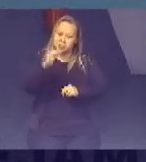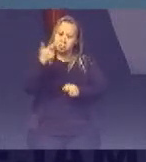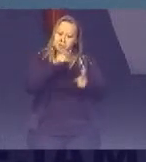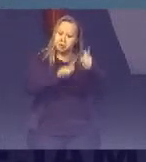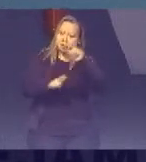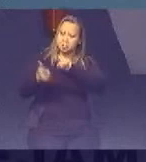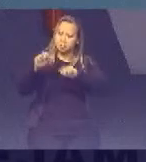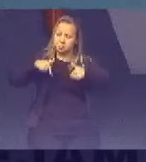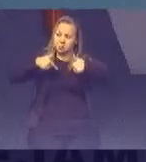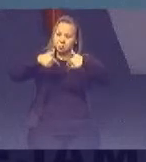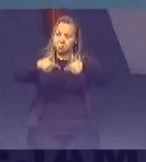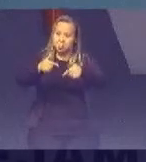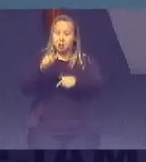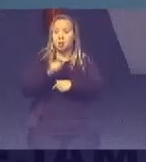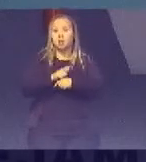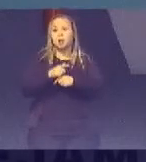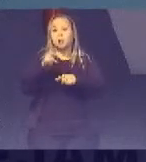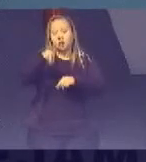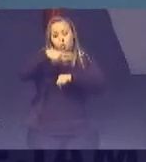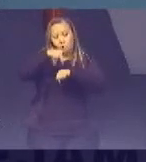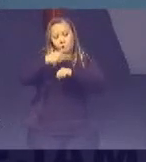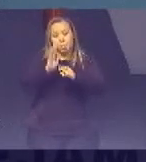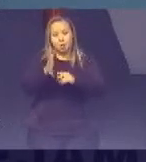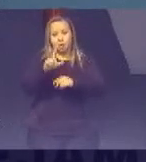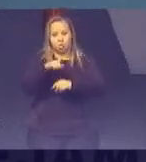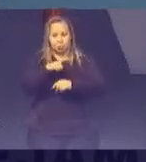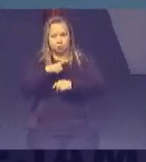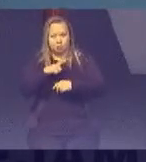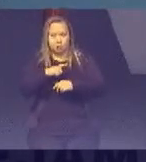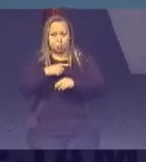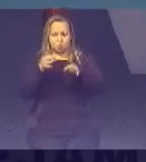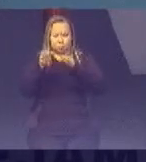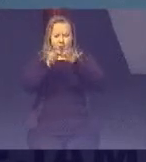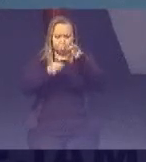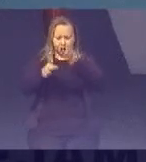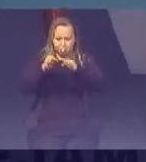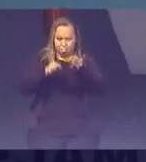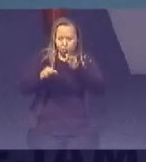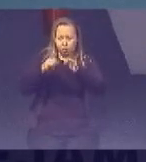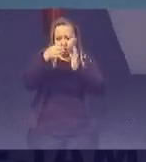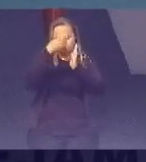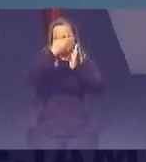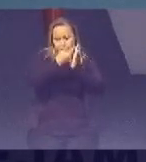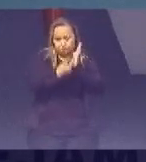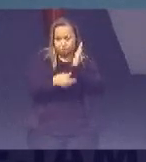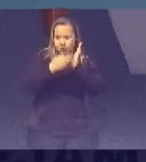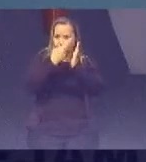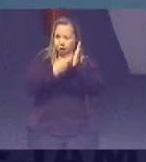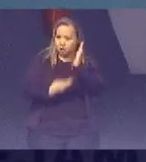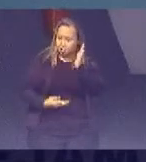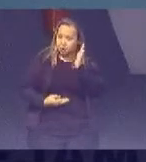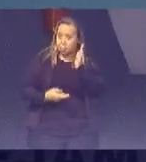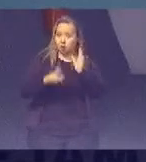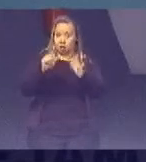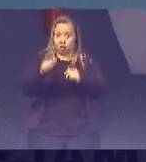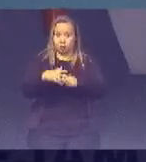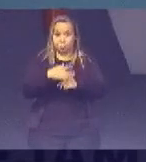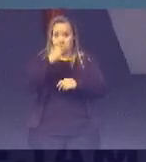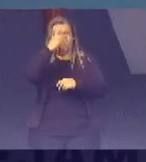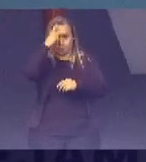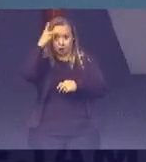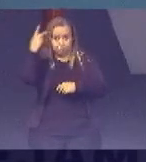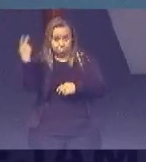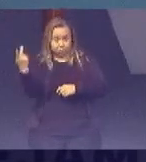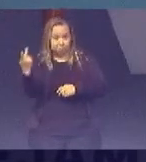o país Já tem Então a gente Adecou a redação Incluiu Além de Lactantes E pessoas idosas